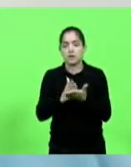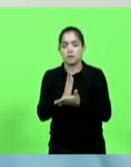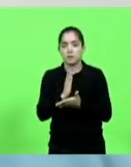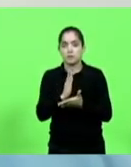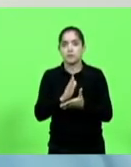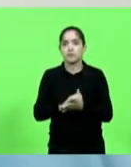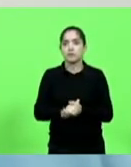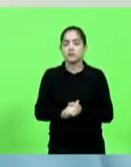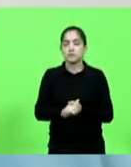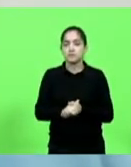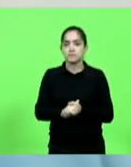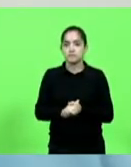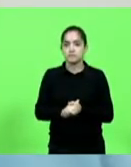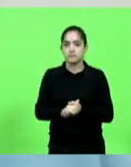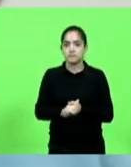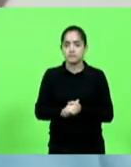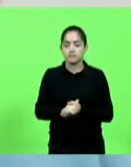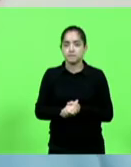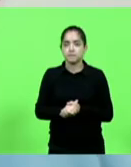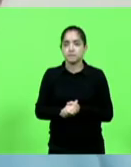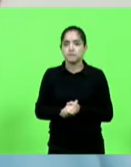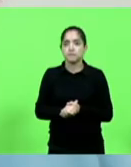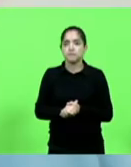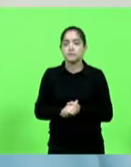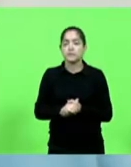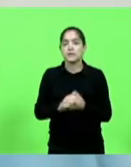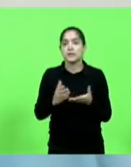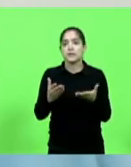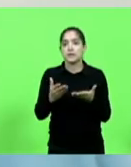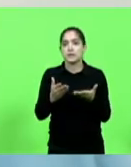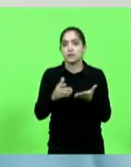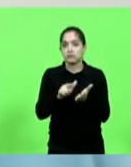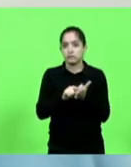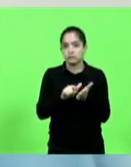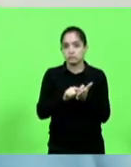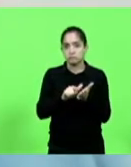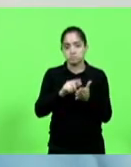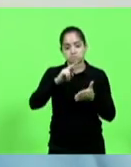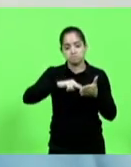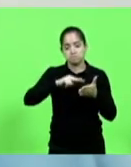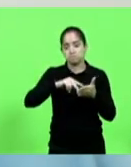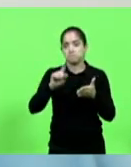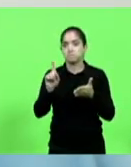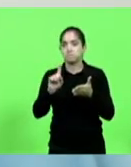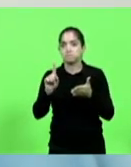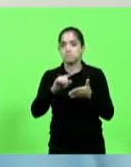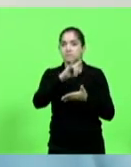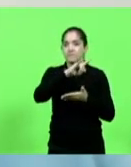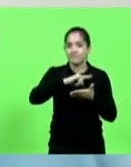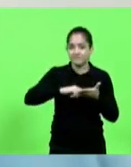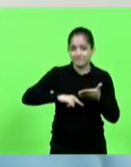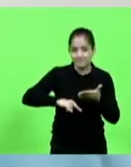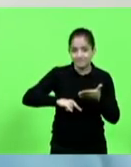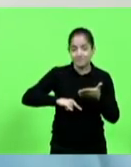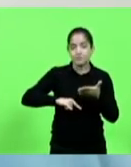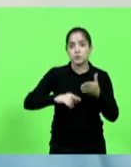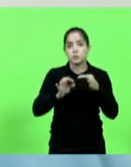ata, então, mencionada. E no expediente, eu não vou fazer leitura, porque são documentos bem extensos,